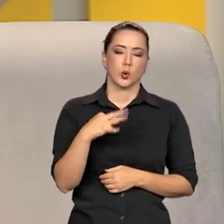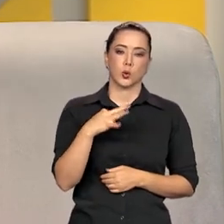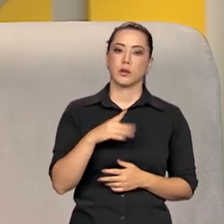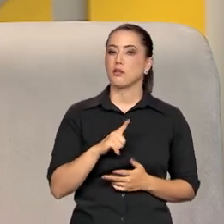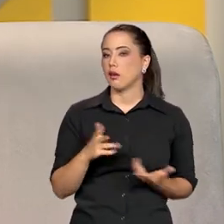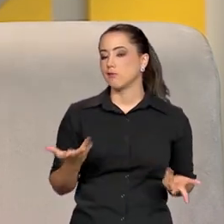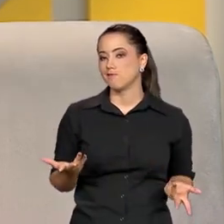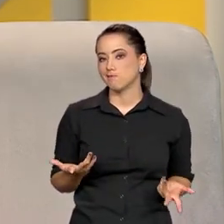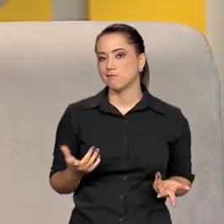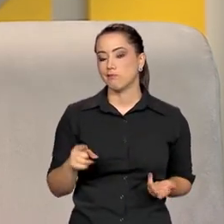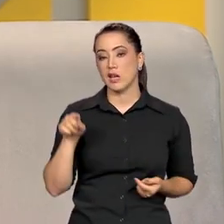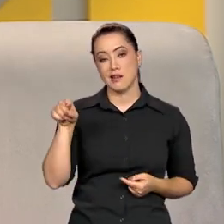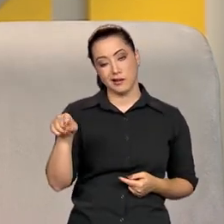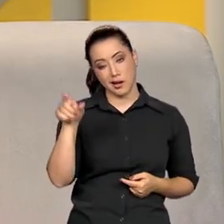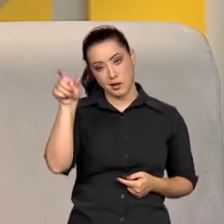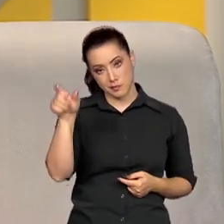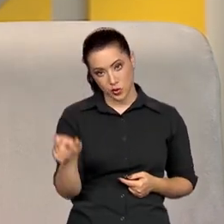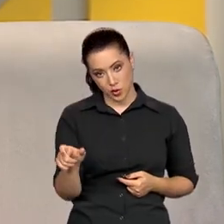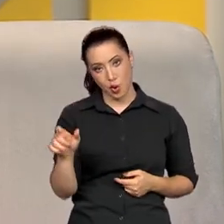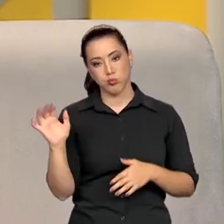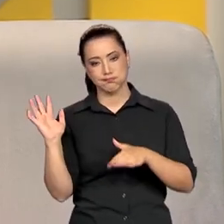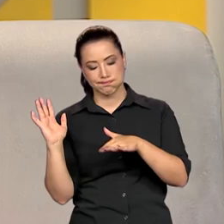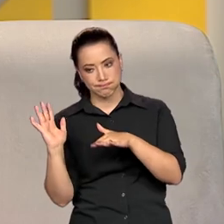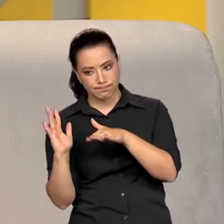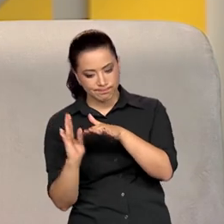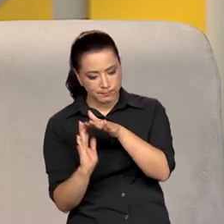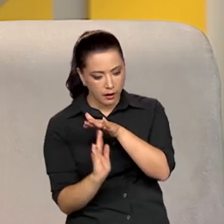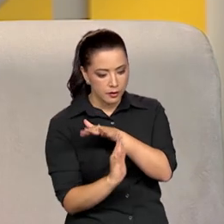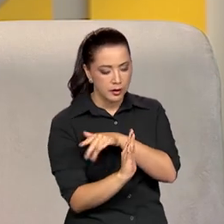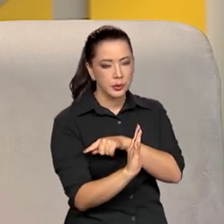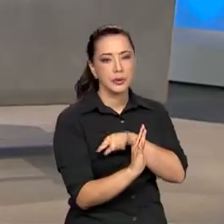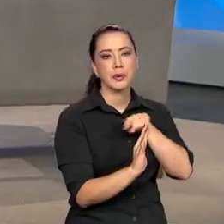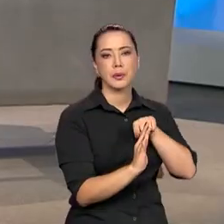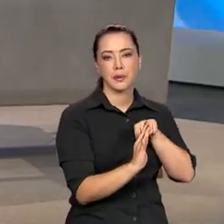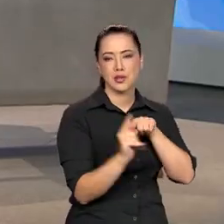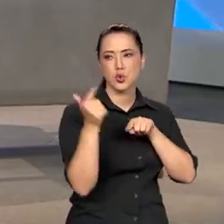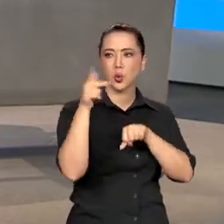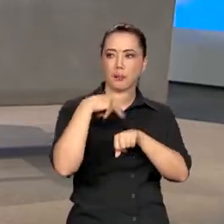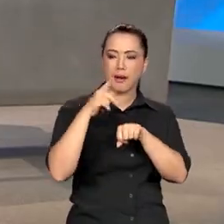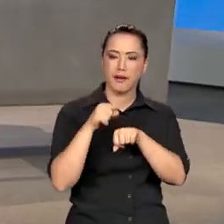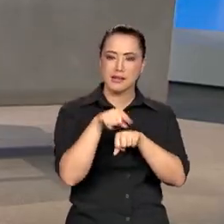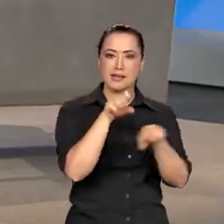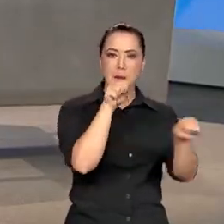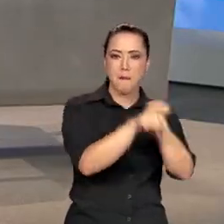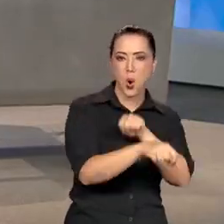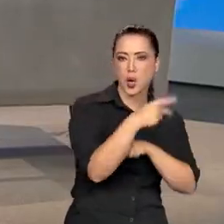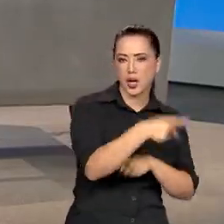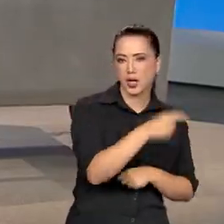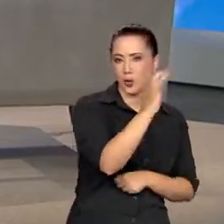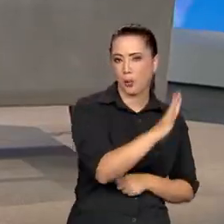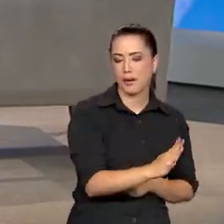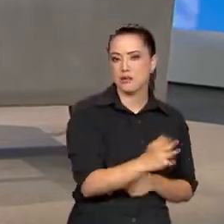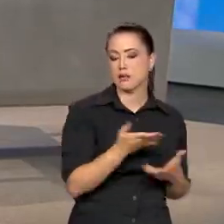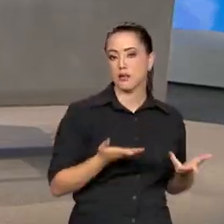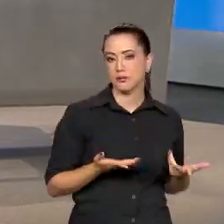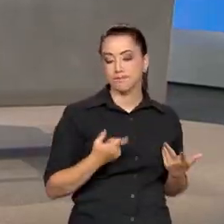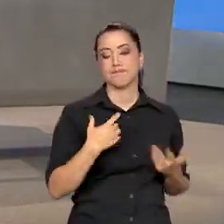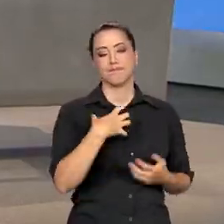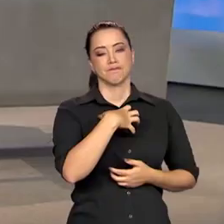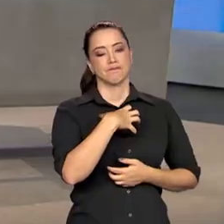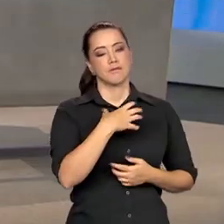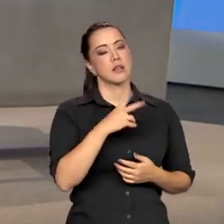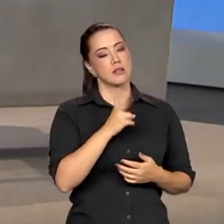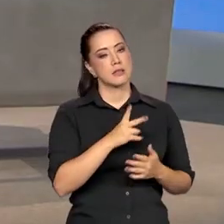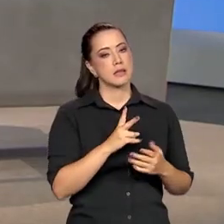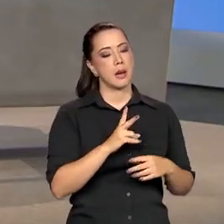E ele, como outras pessoas também, que infelizmente foram assassinadas nesse país, fica um legado de luta